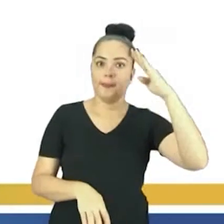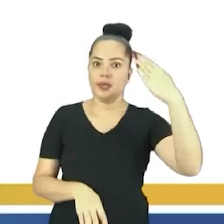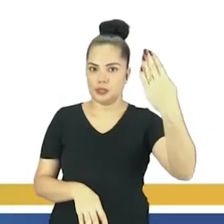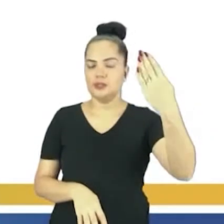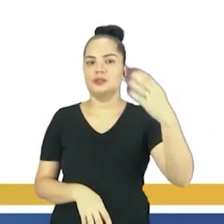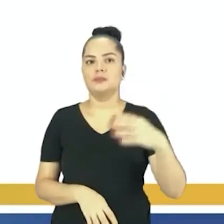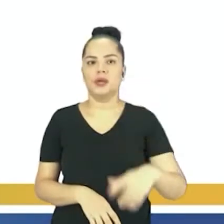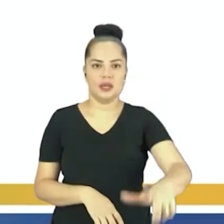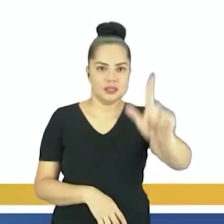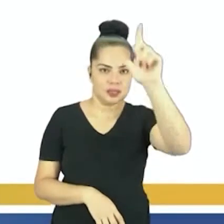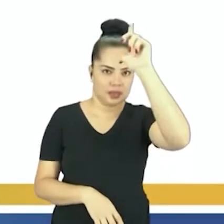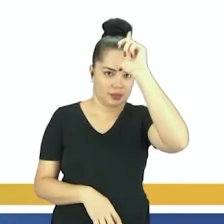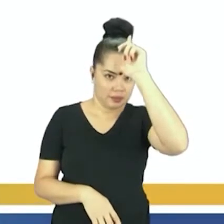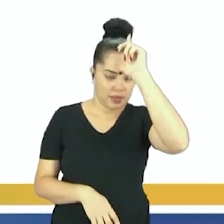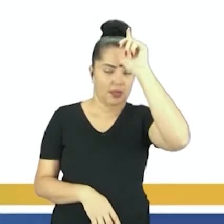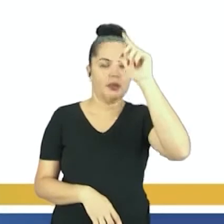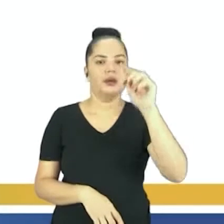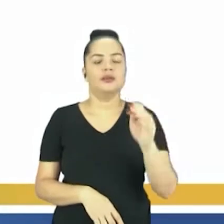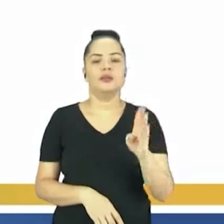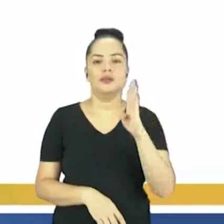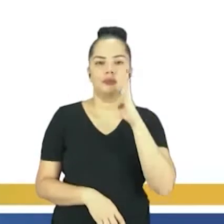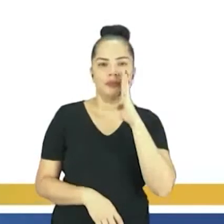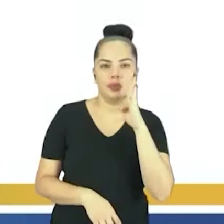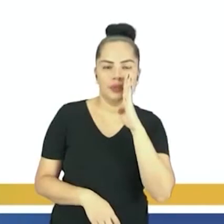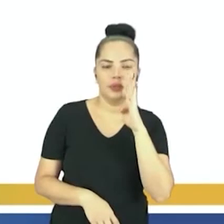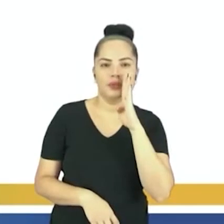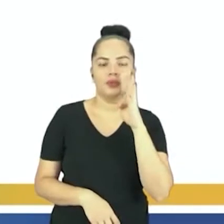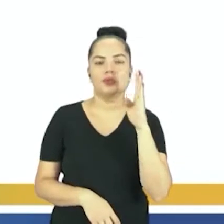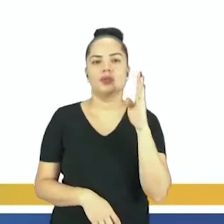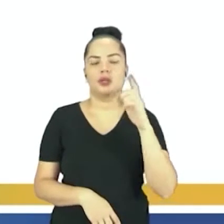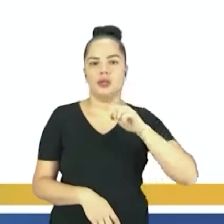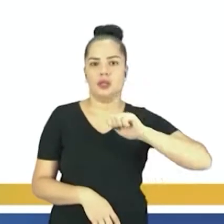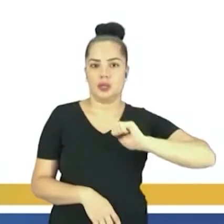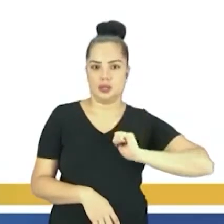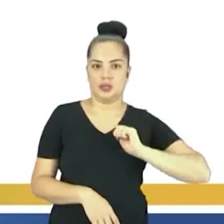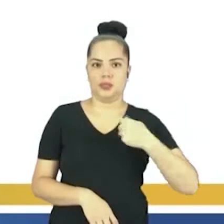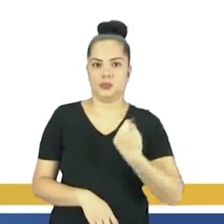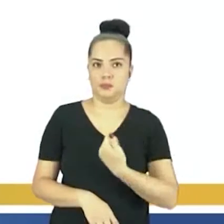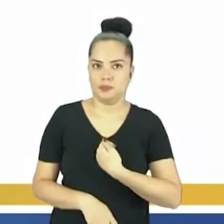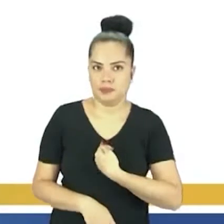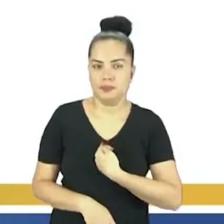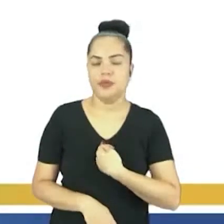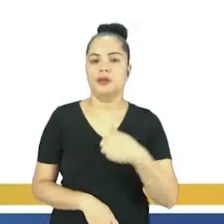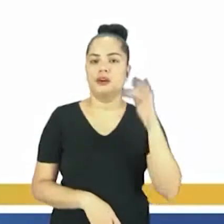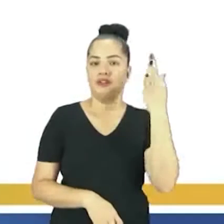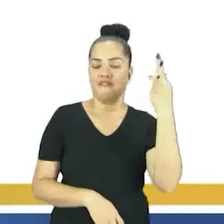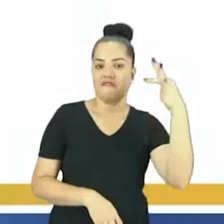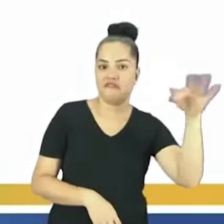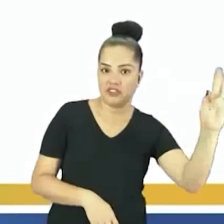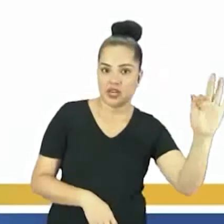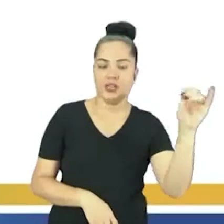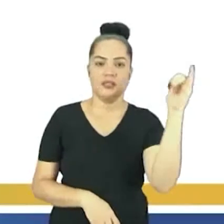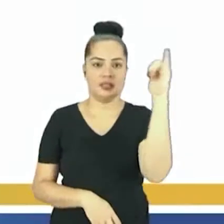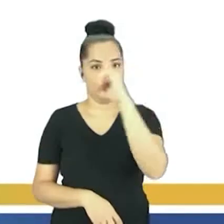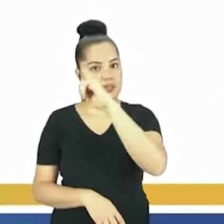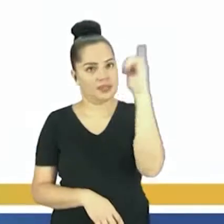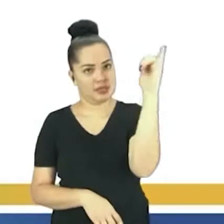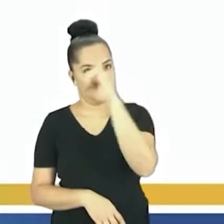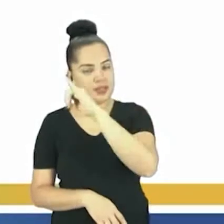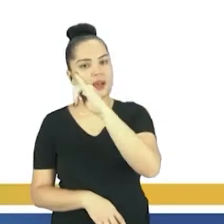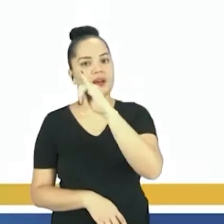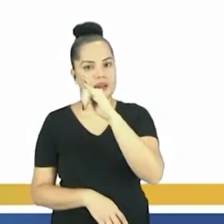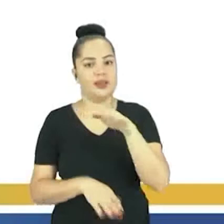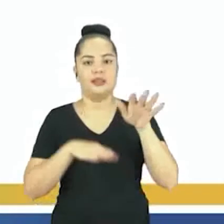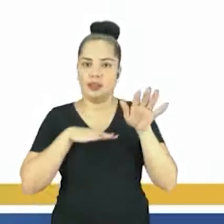Alemanha, Bélgica, Espanha, França, Itália, Portugal e Reino Unido com suas